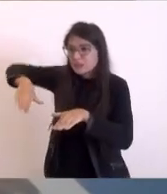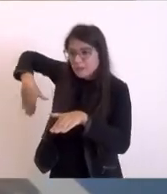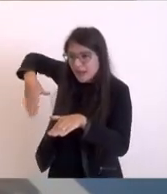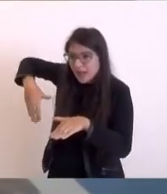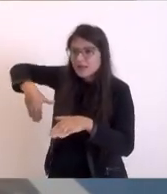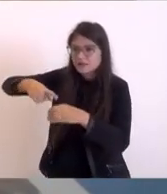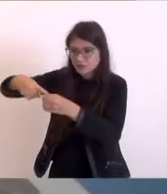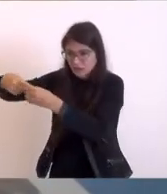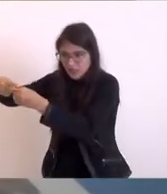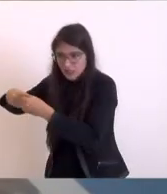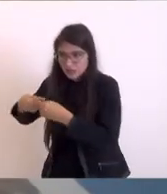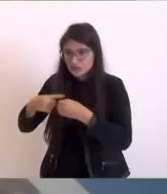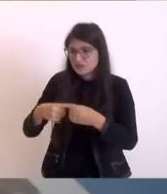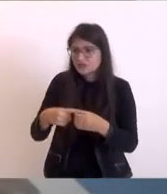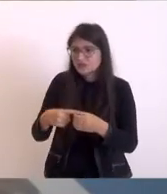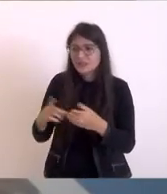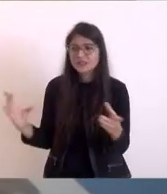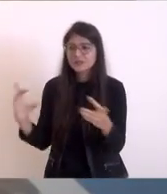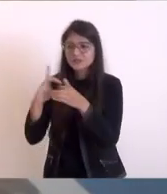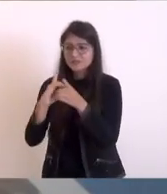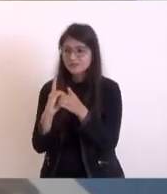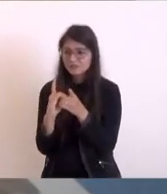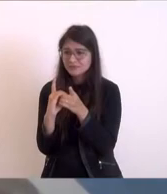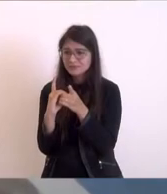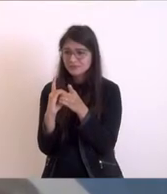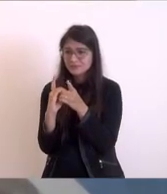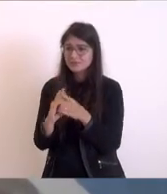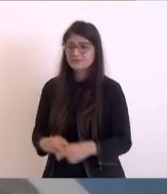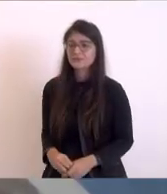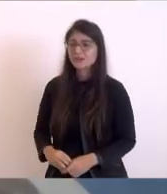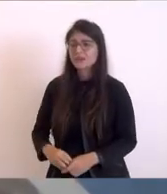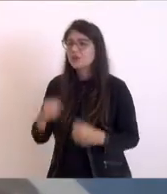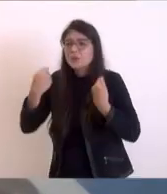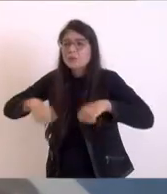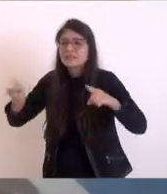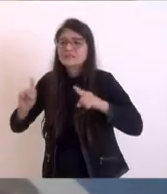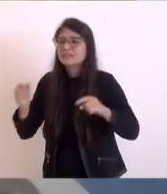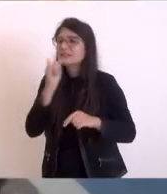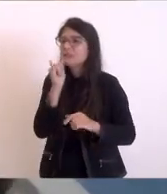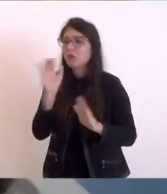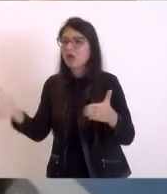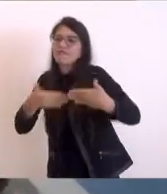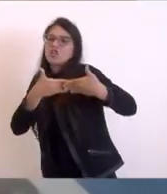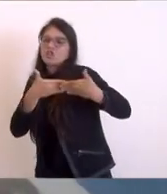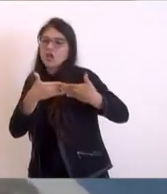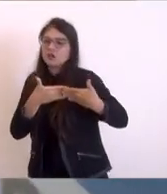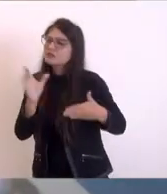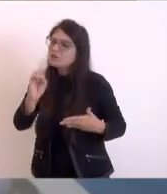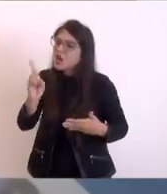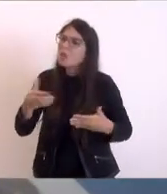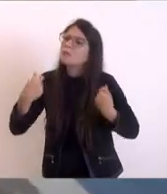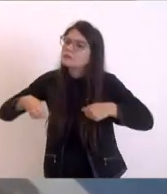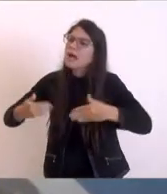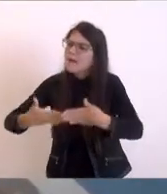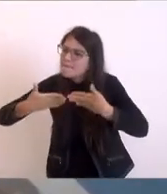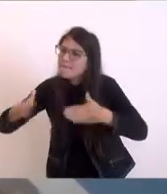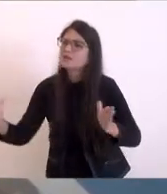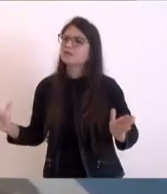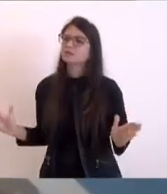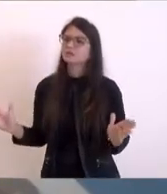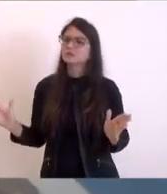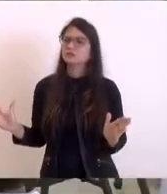cidades democráticas não tem que impedir a entrada de ninguém tem que ter outras